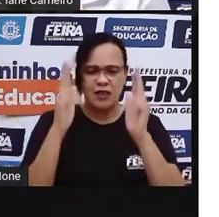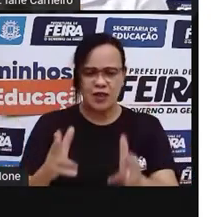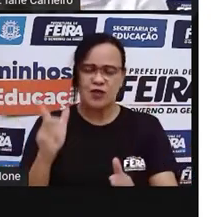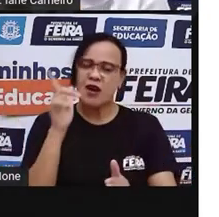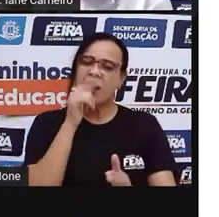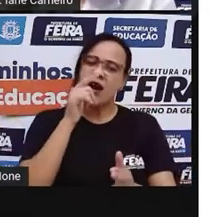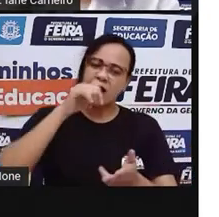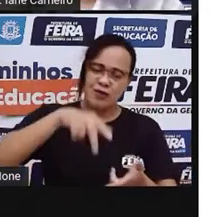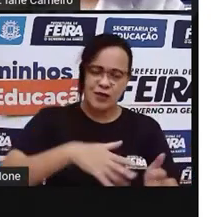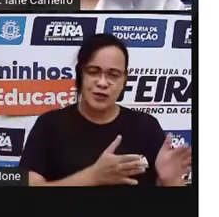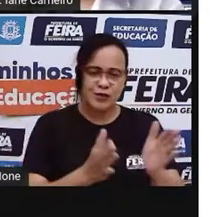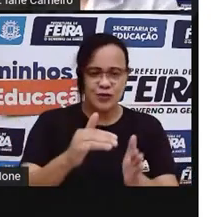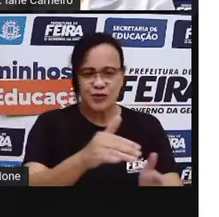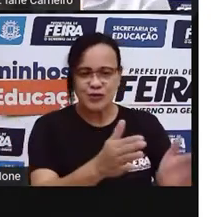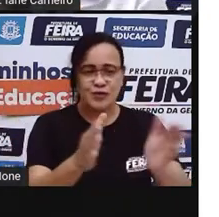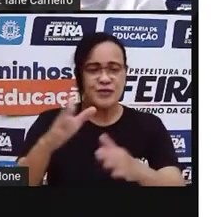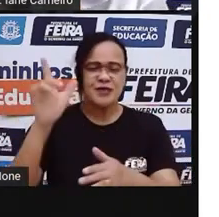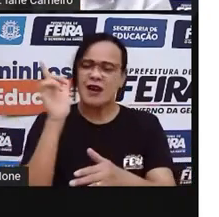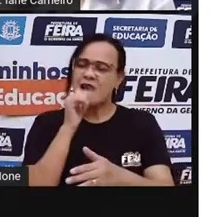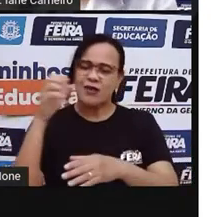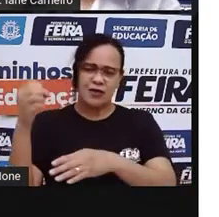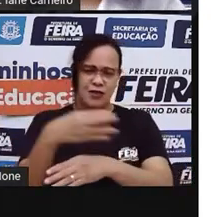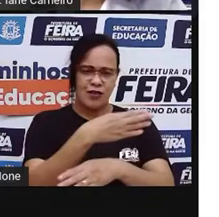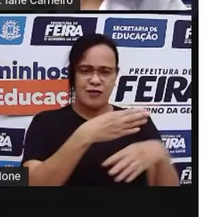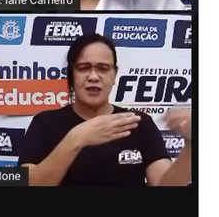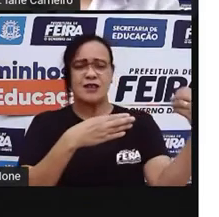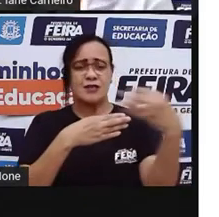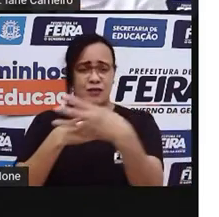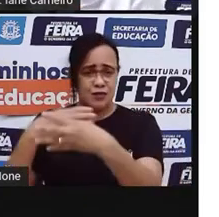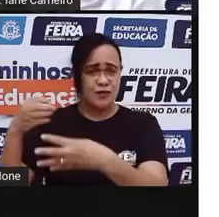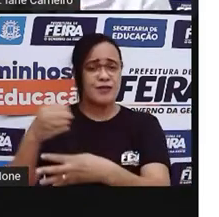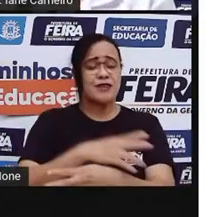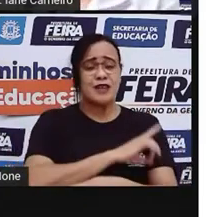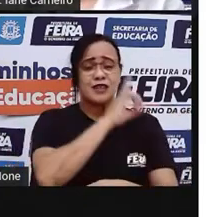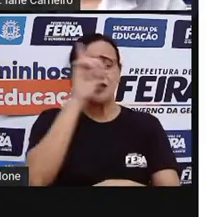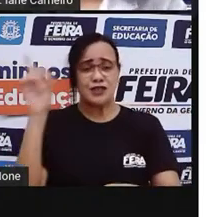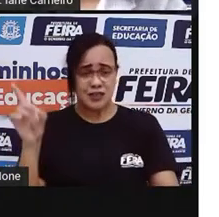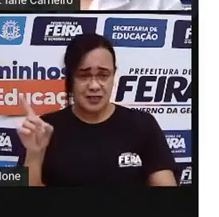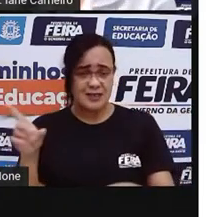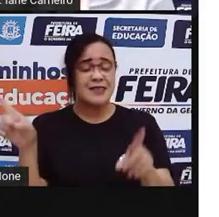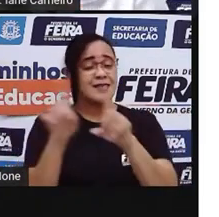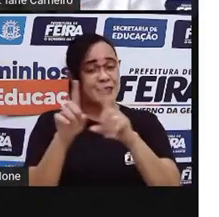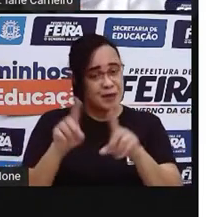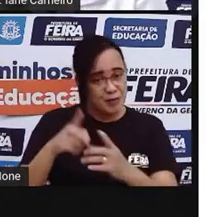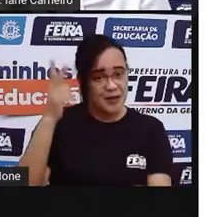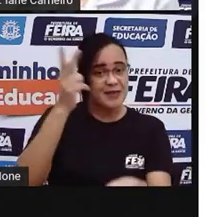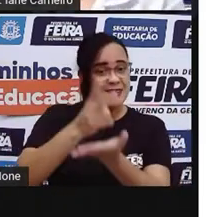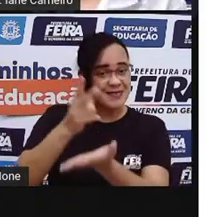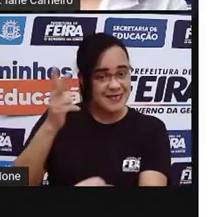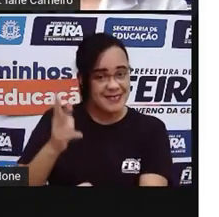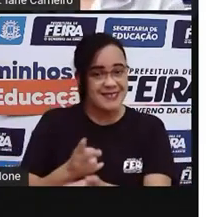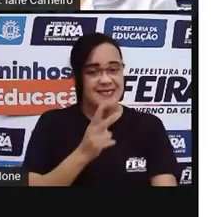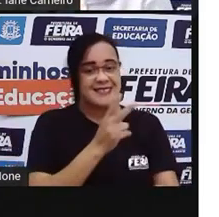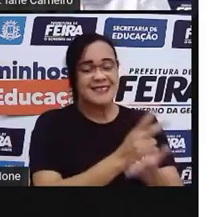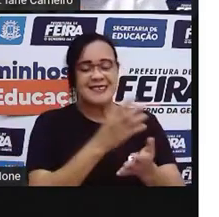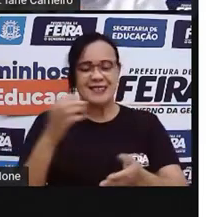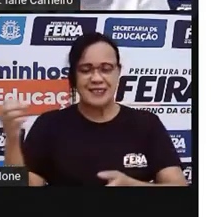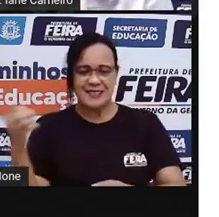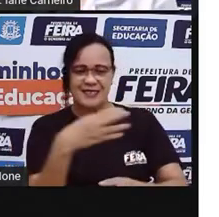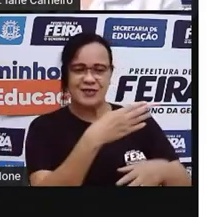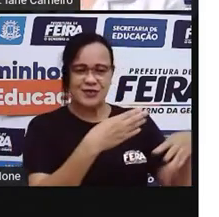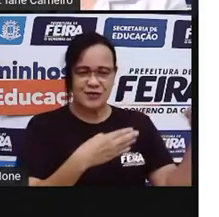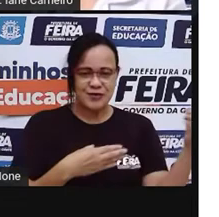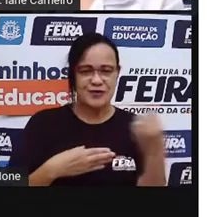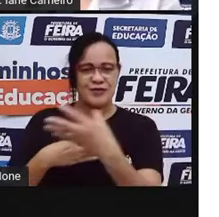Como cada dia É sempre um novo dia Vamos brincar De poesia